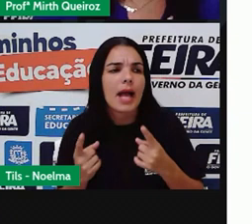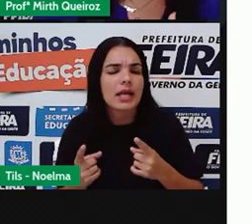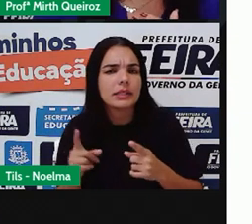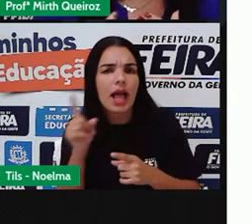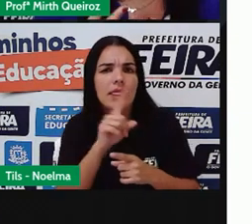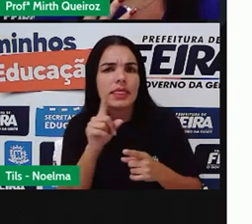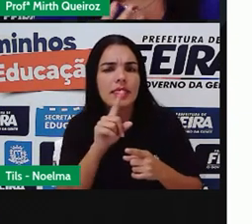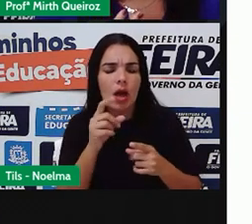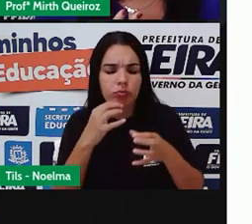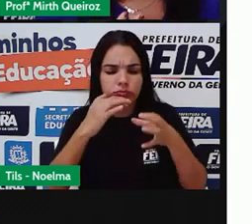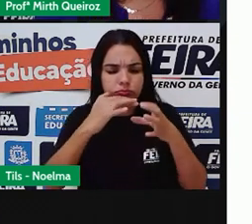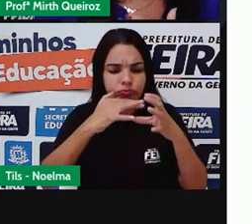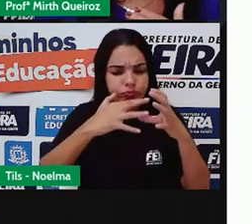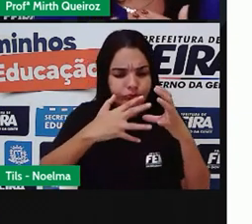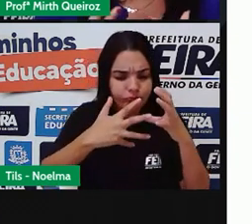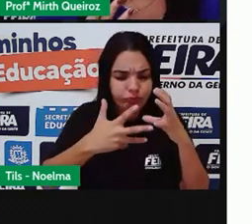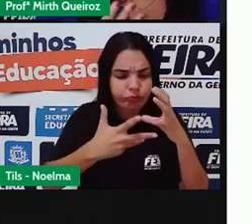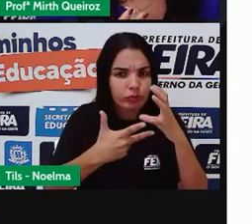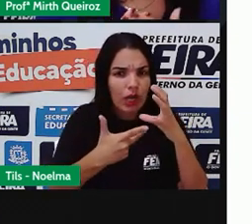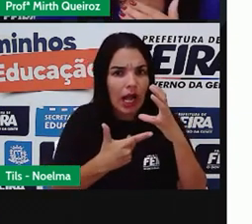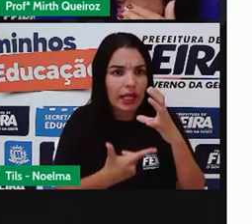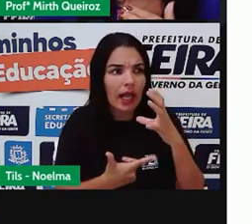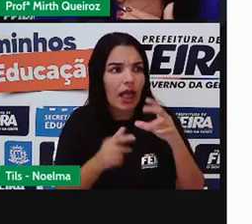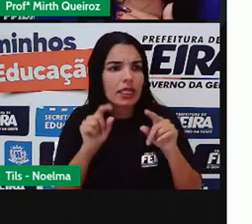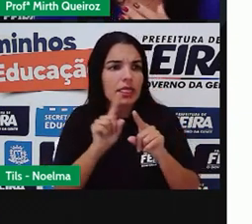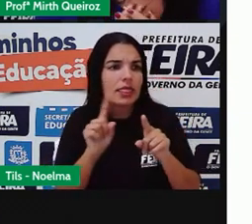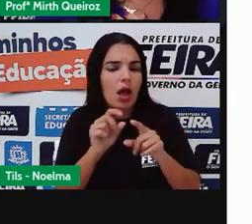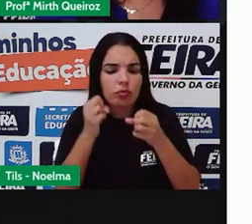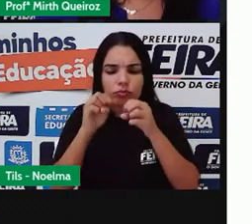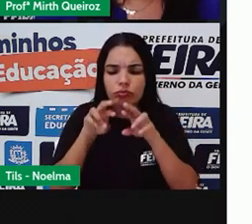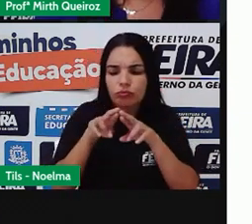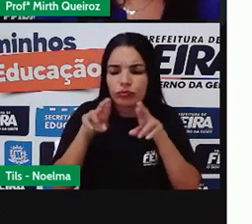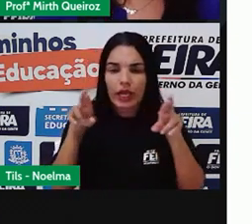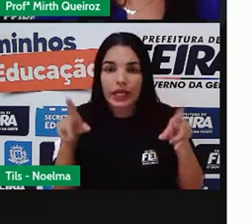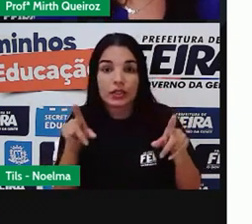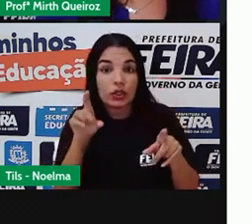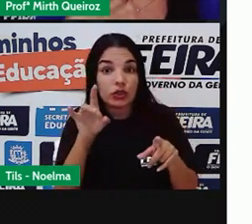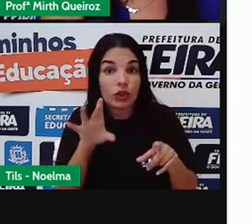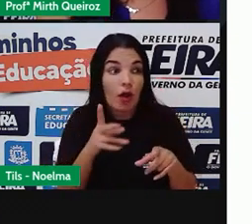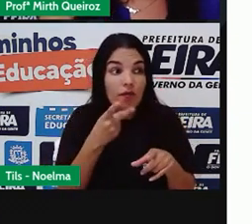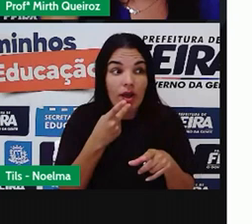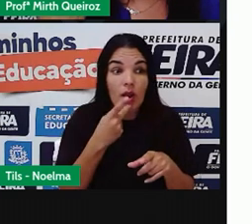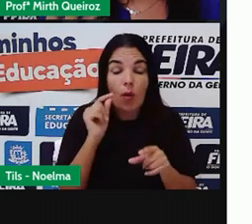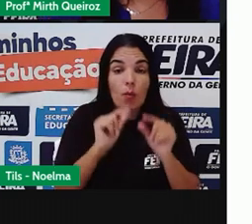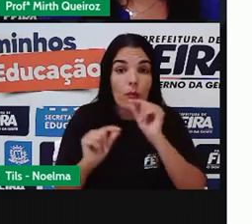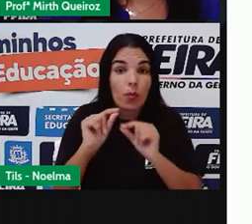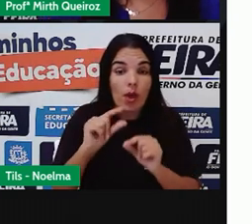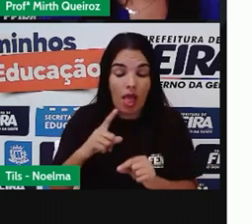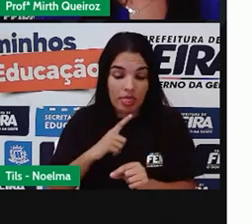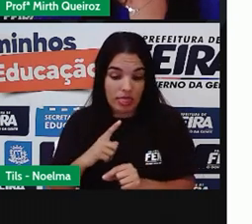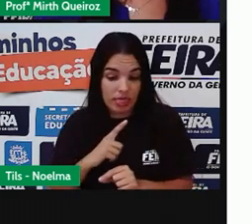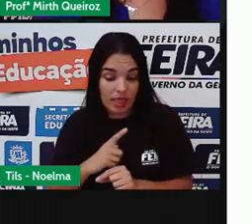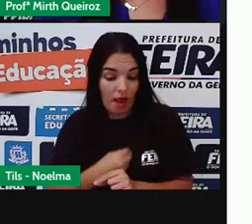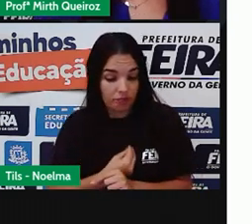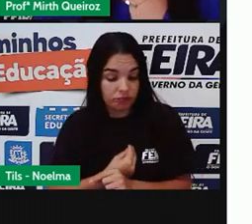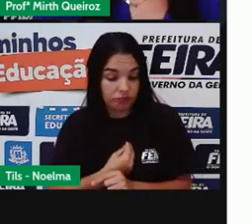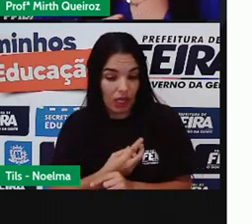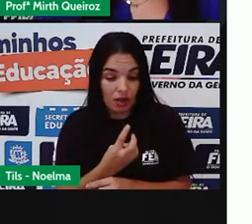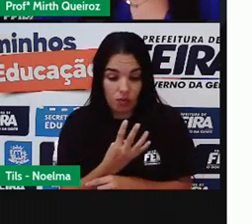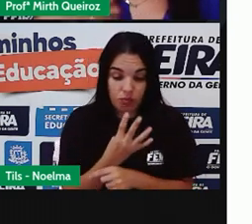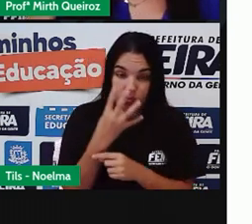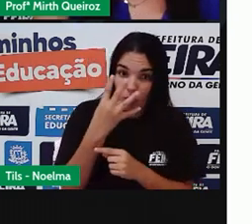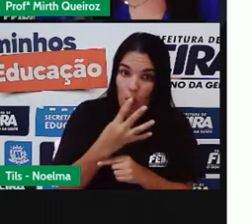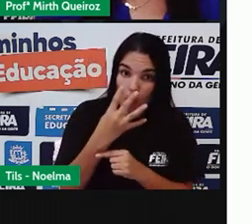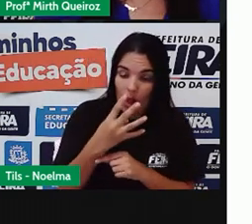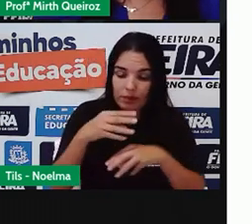não os caracterizamos, nós não os diferenciamos. A professora disse para vocês que eles são esses 4 tipos de solos.